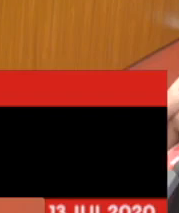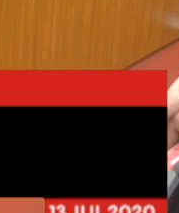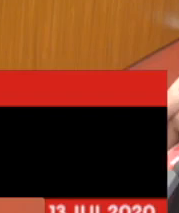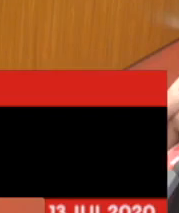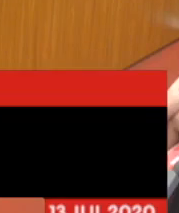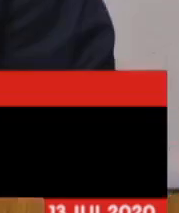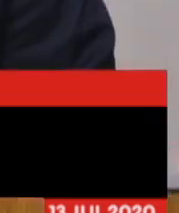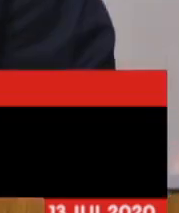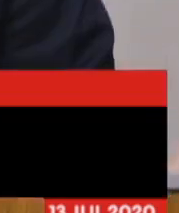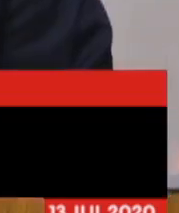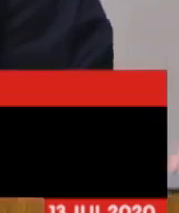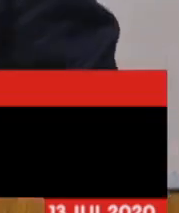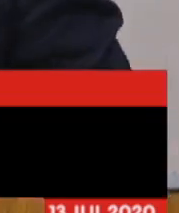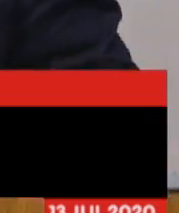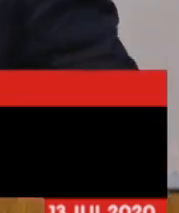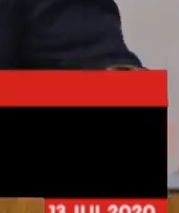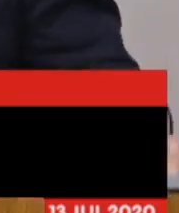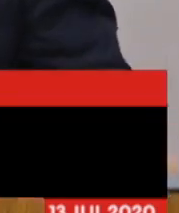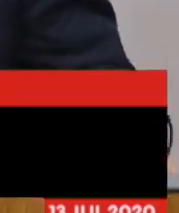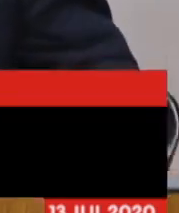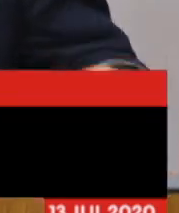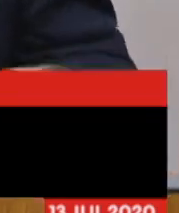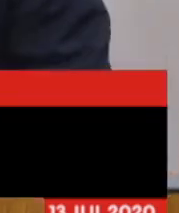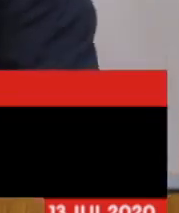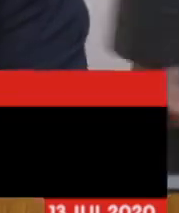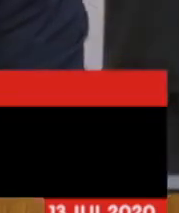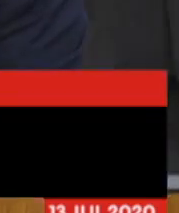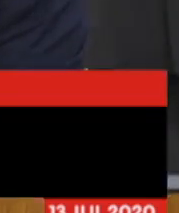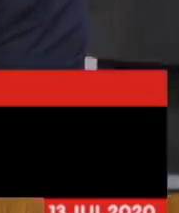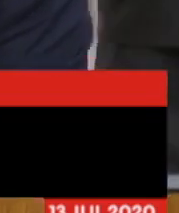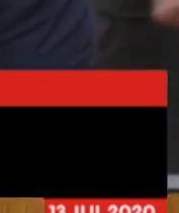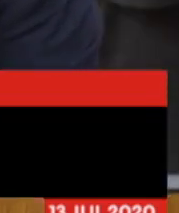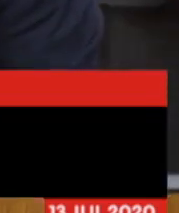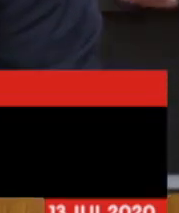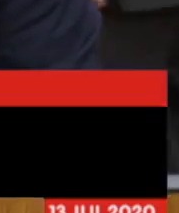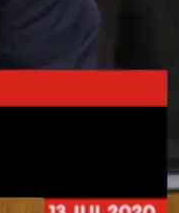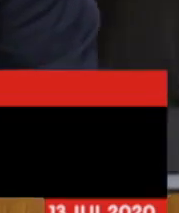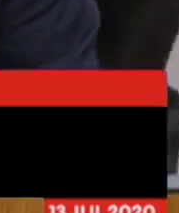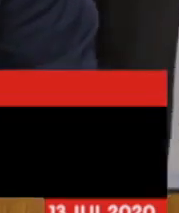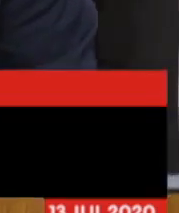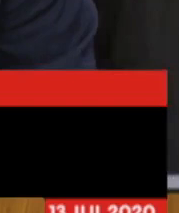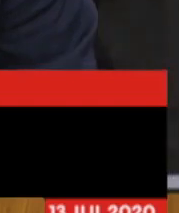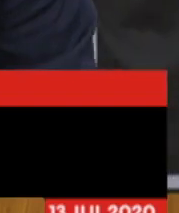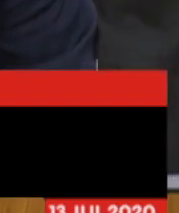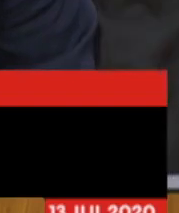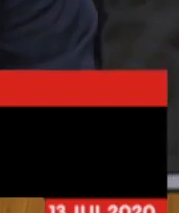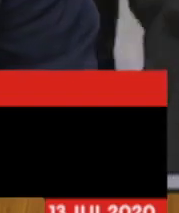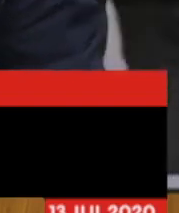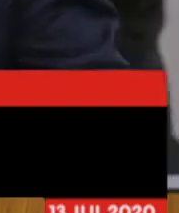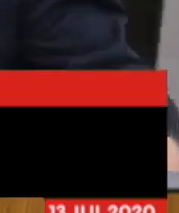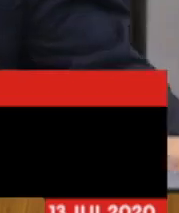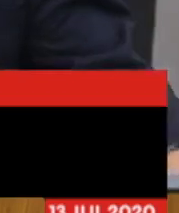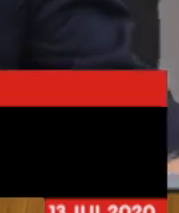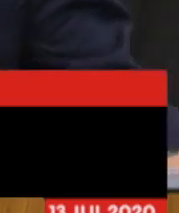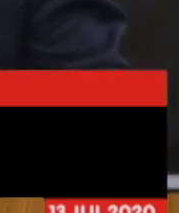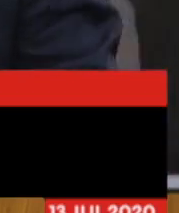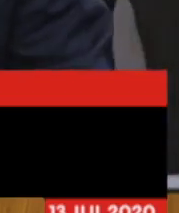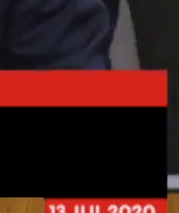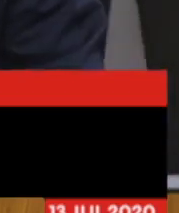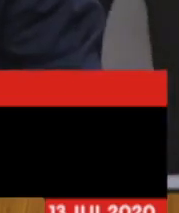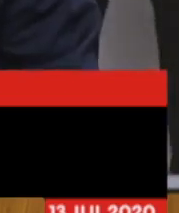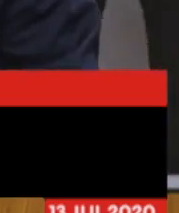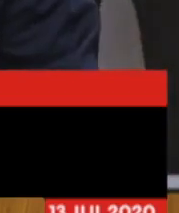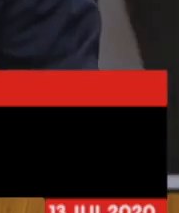Passo a palavra, antes quero registrar aqui a presença remota dos deputados André Quintão,